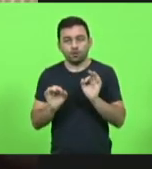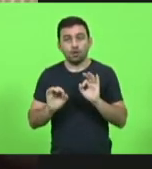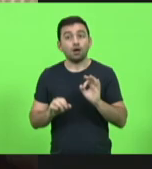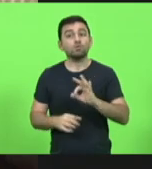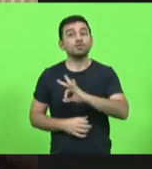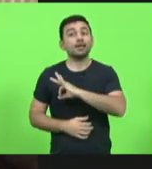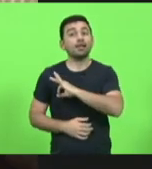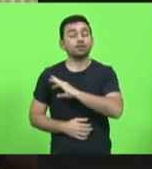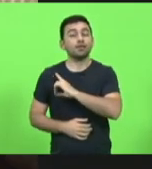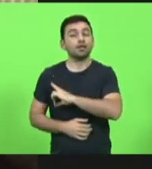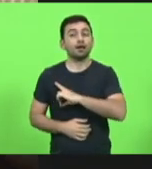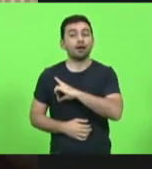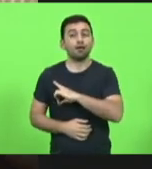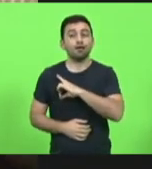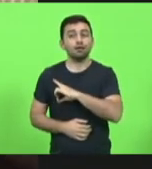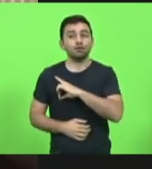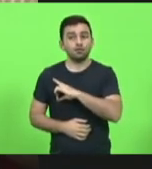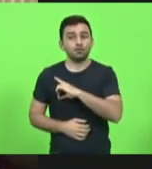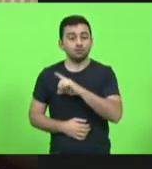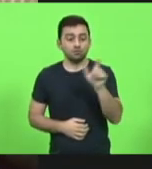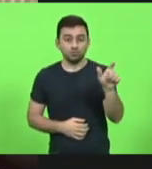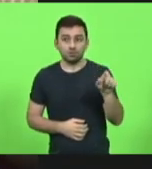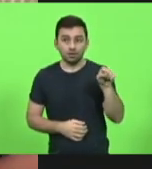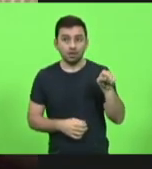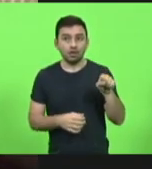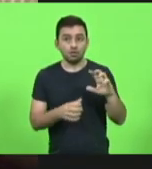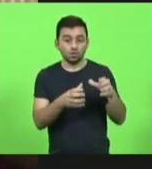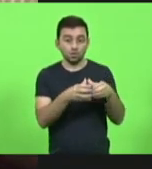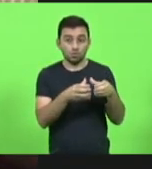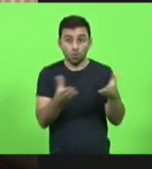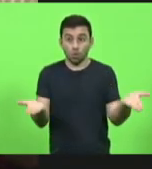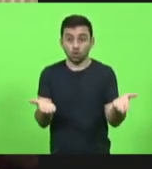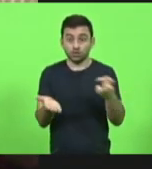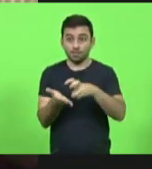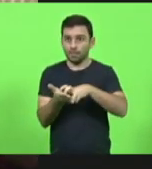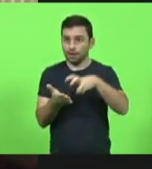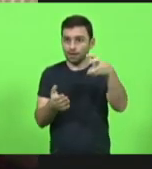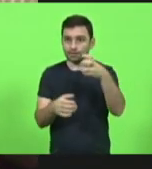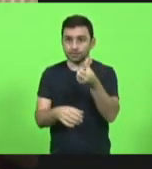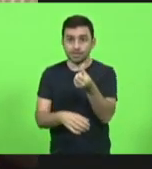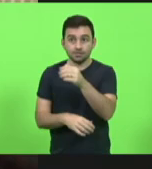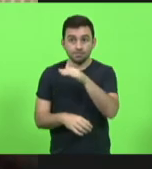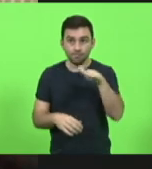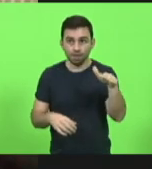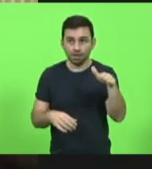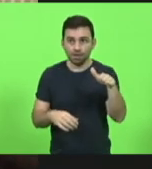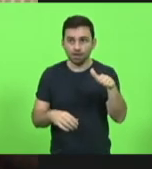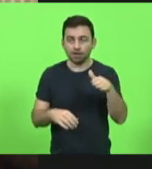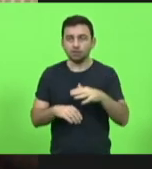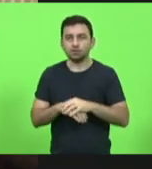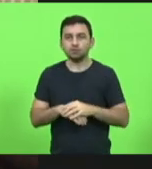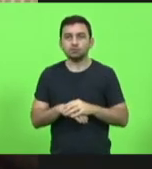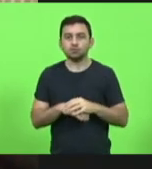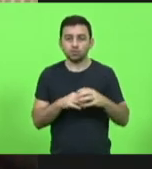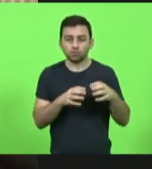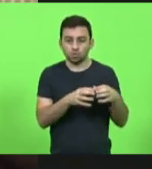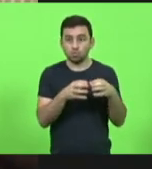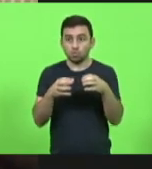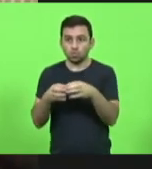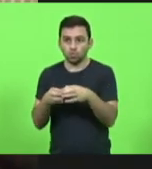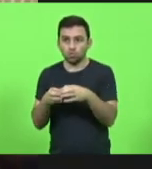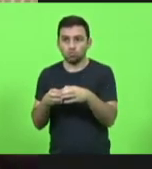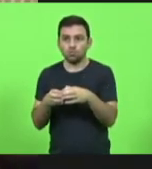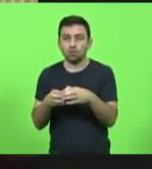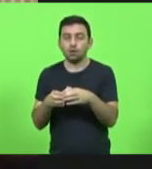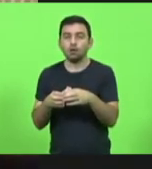regional, que estavam para fazer uma operação hoje, às seis e meia, de combate a tráfico, junto com a polícia militar, e